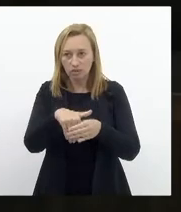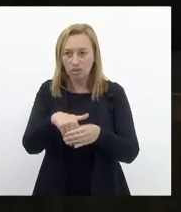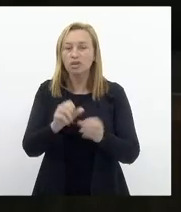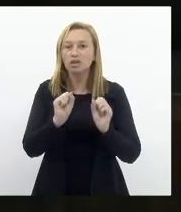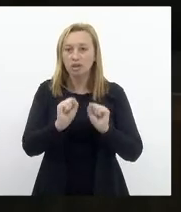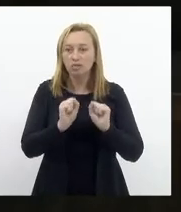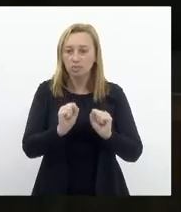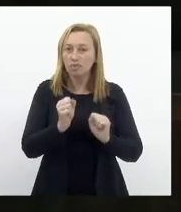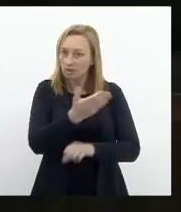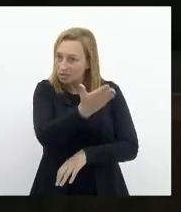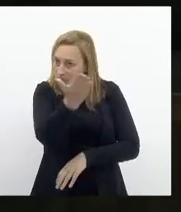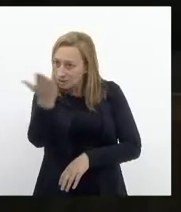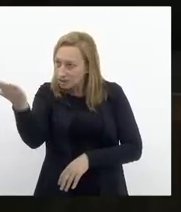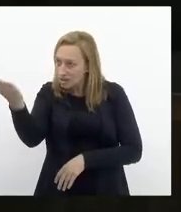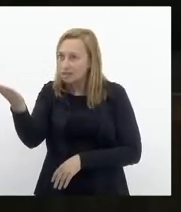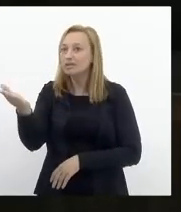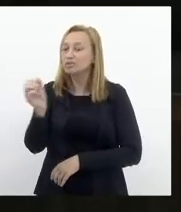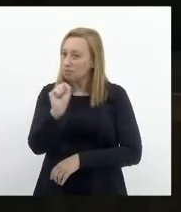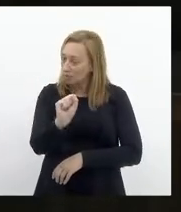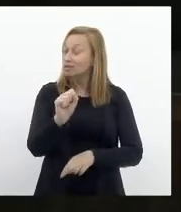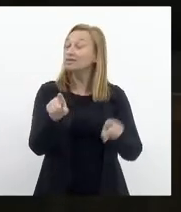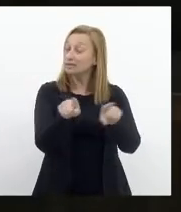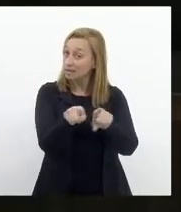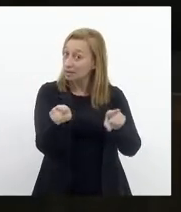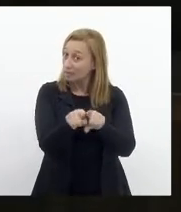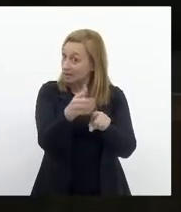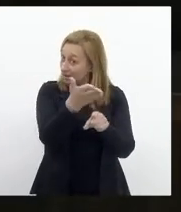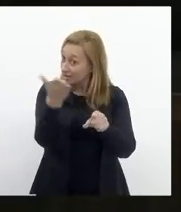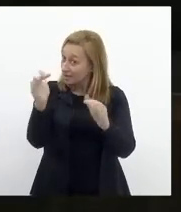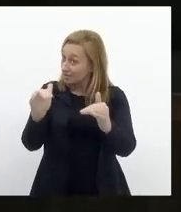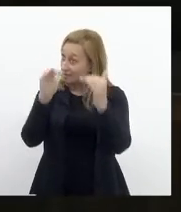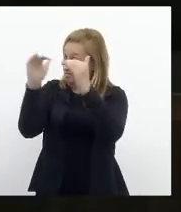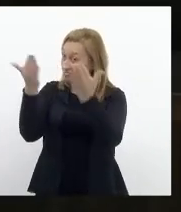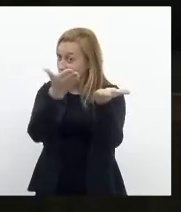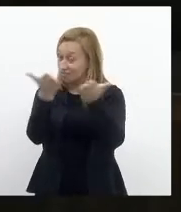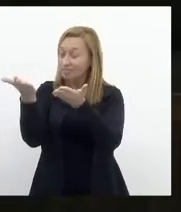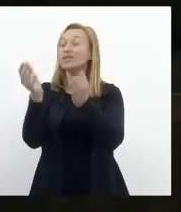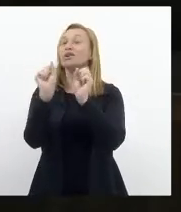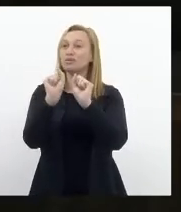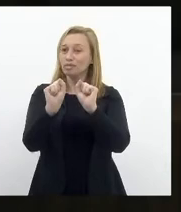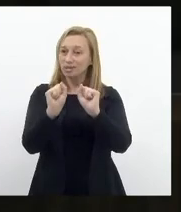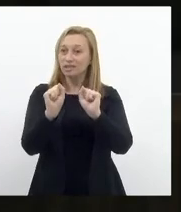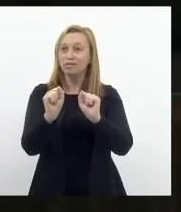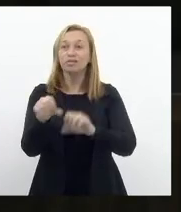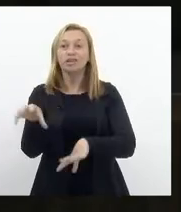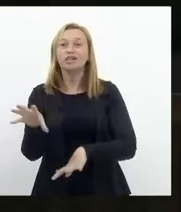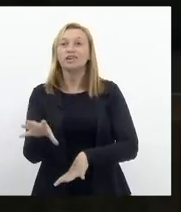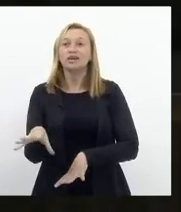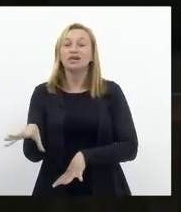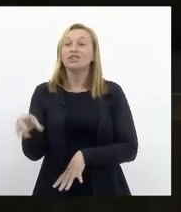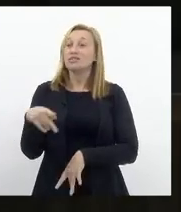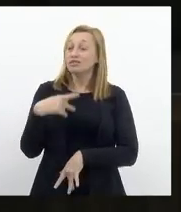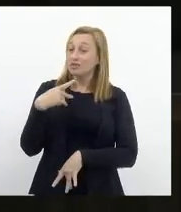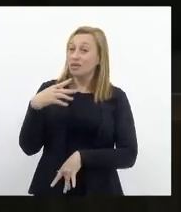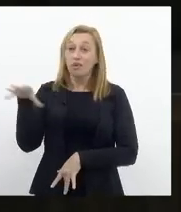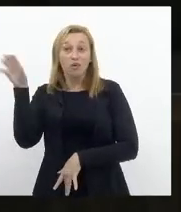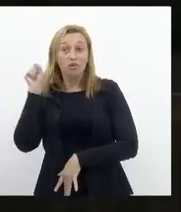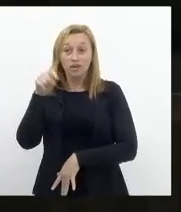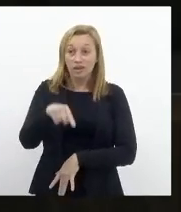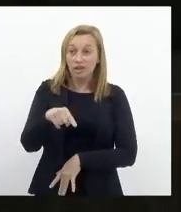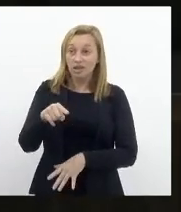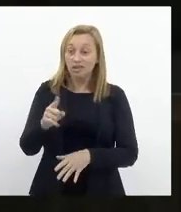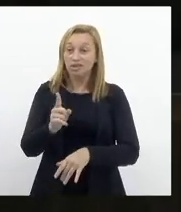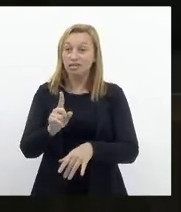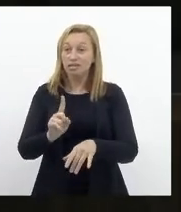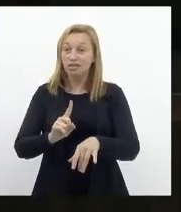vossas excelências, também são vossas excelências, possam ouvir a gente aqui dizer que não havendo mais